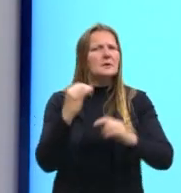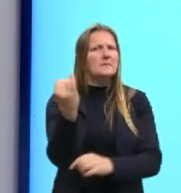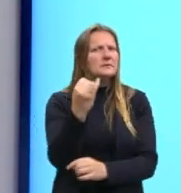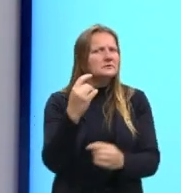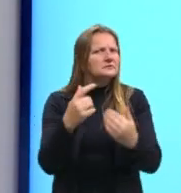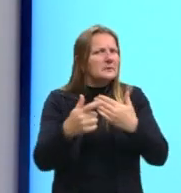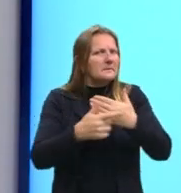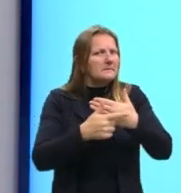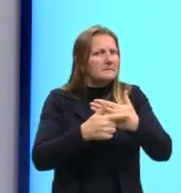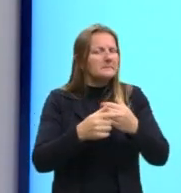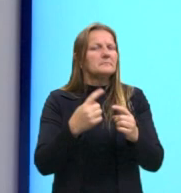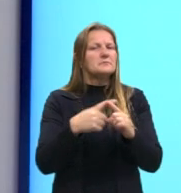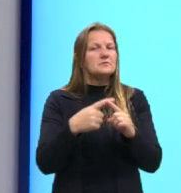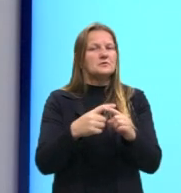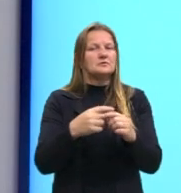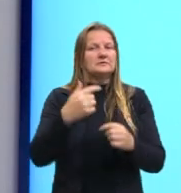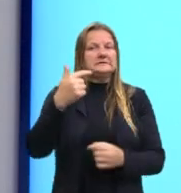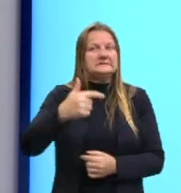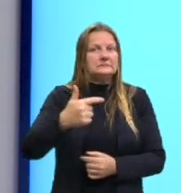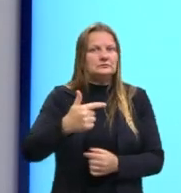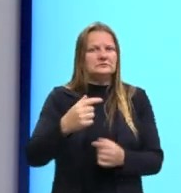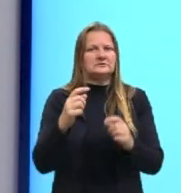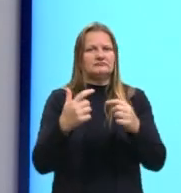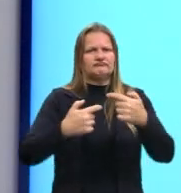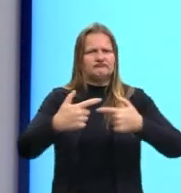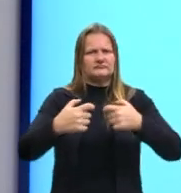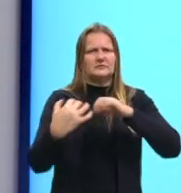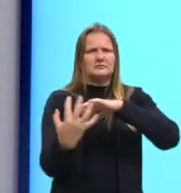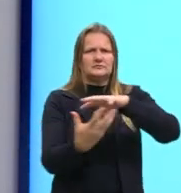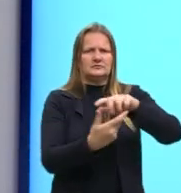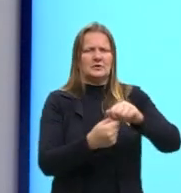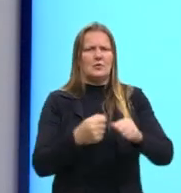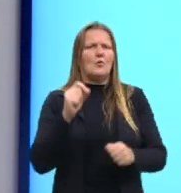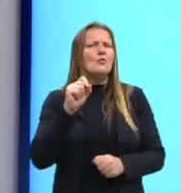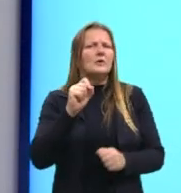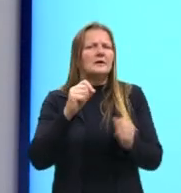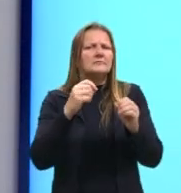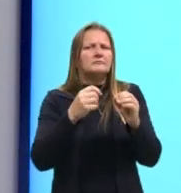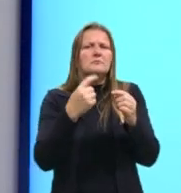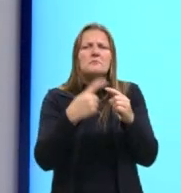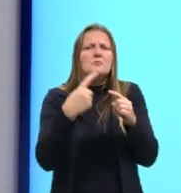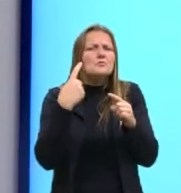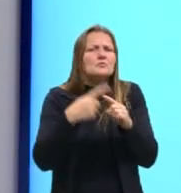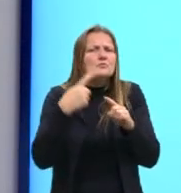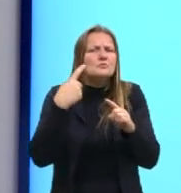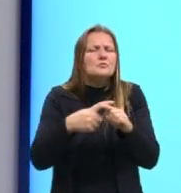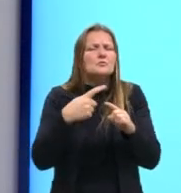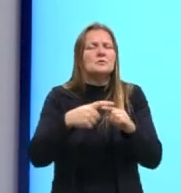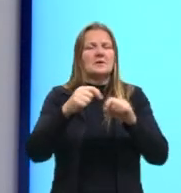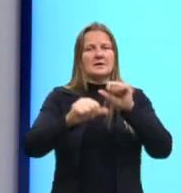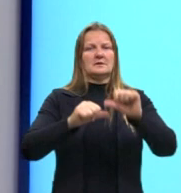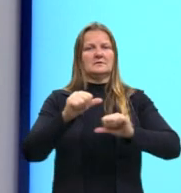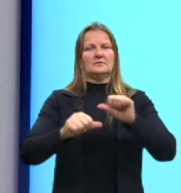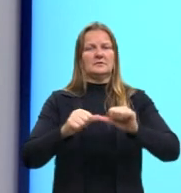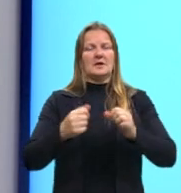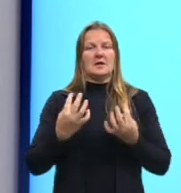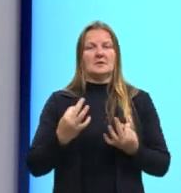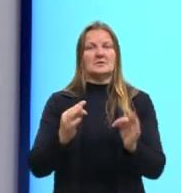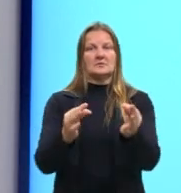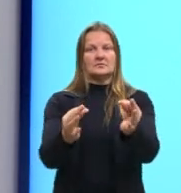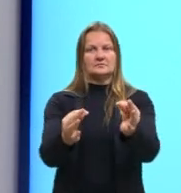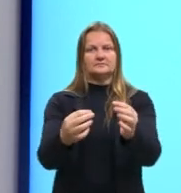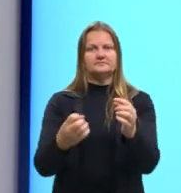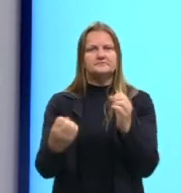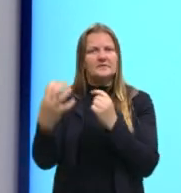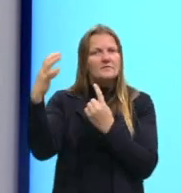acontecimentos pós-Segunda Guerra Mundial. Olha, as principais causas foram as transformações no âmbito tecnológico que